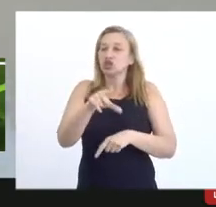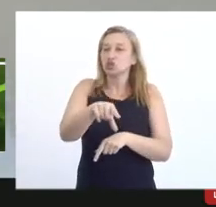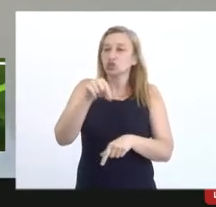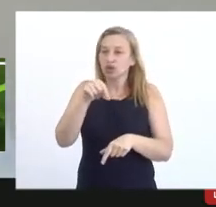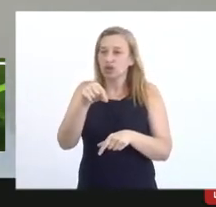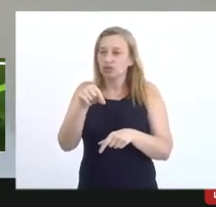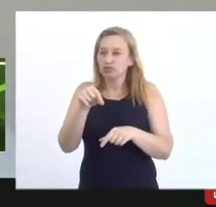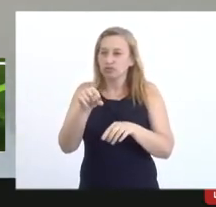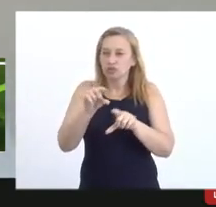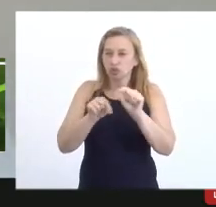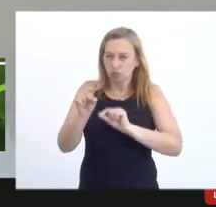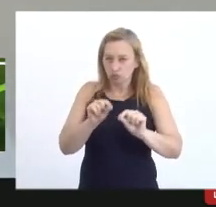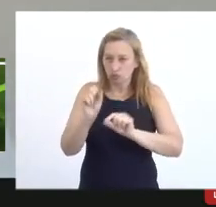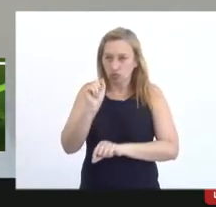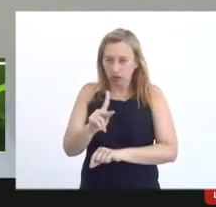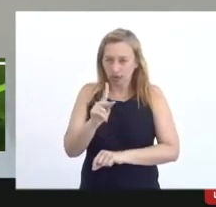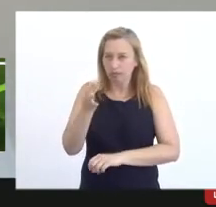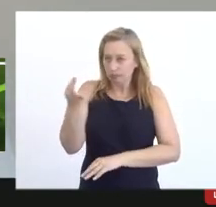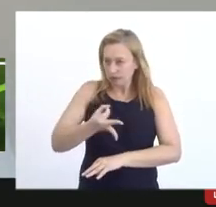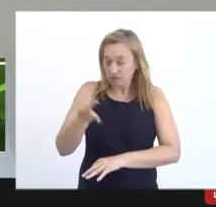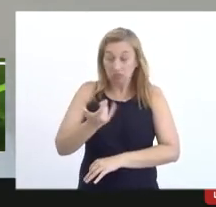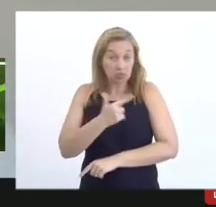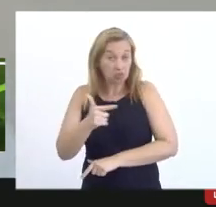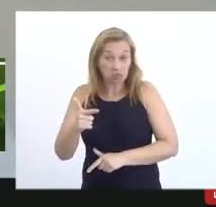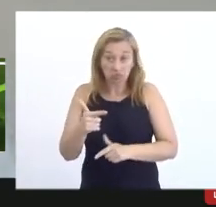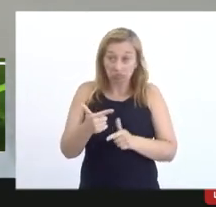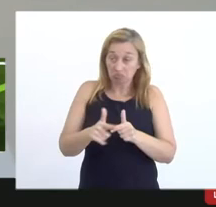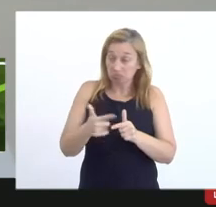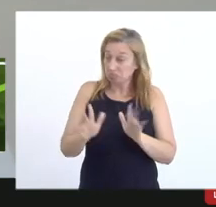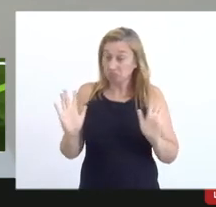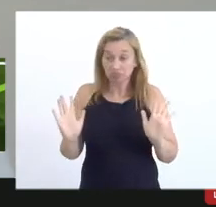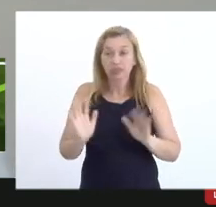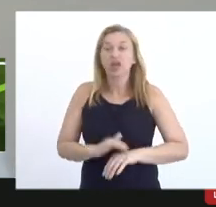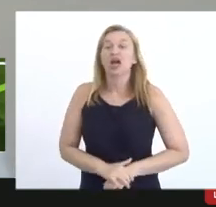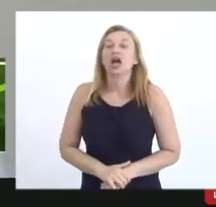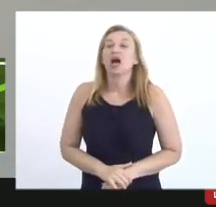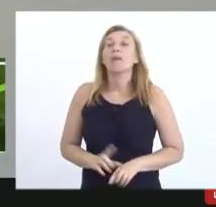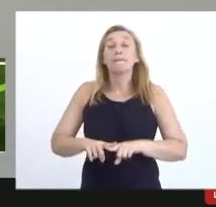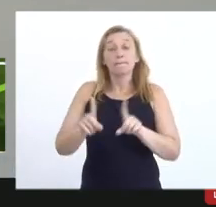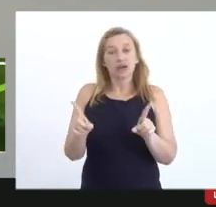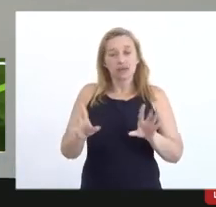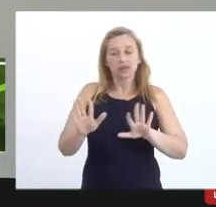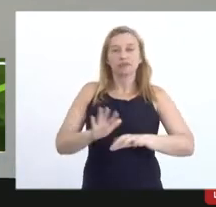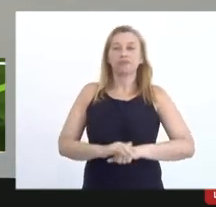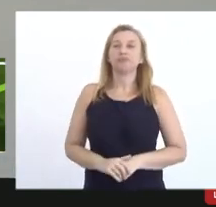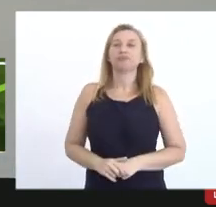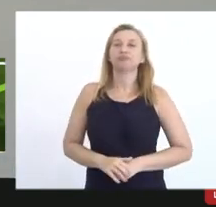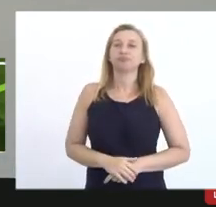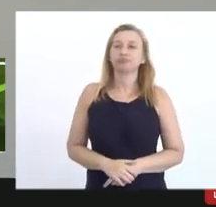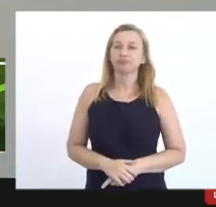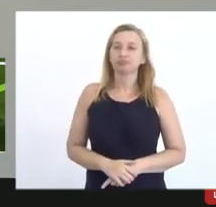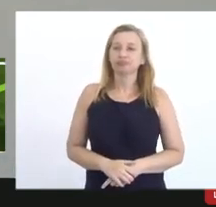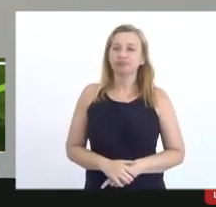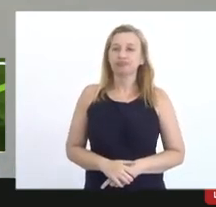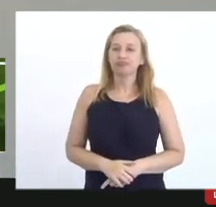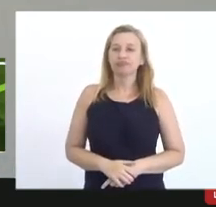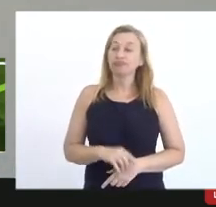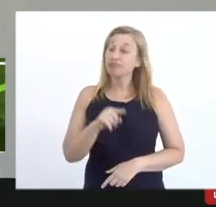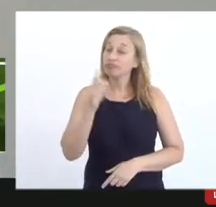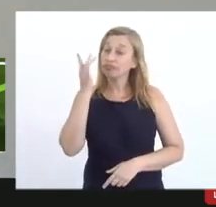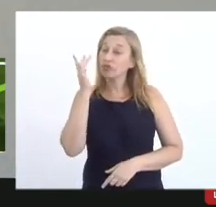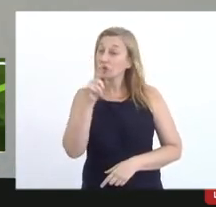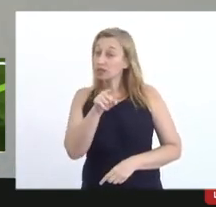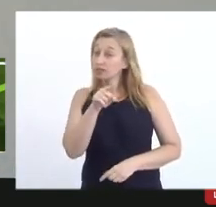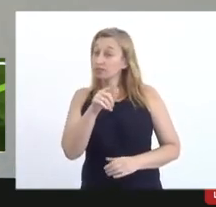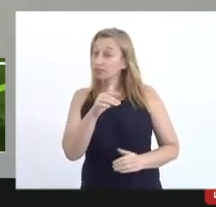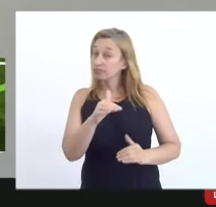aleatória perfeito problema nenhum mas aliado a isso eu acho que aí seria o